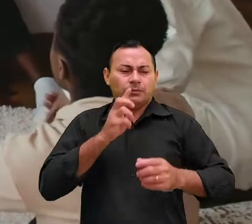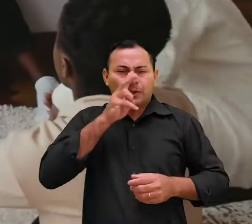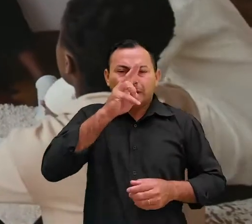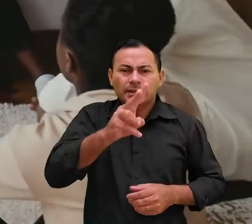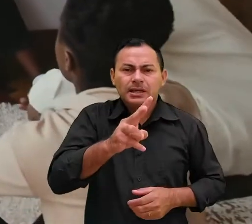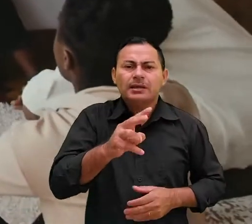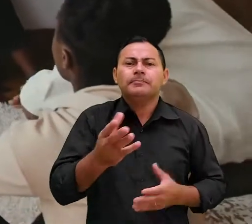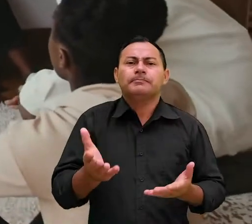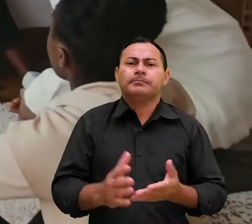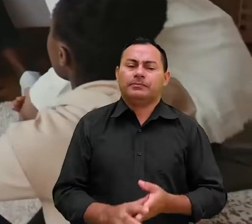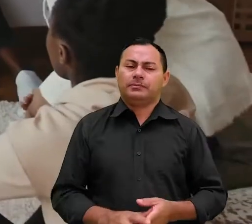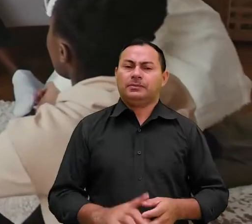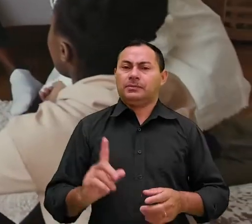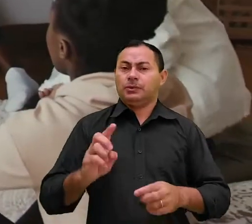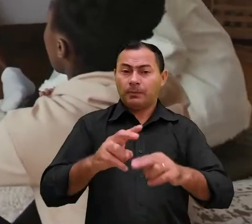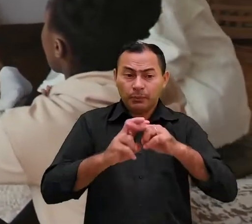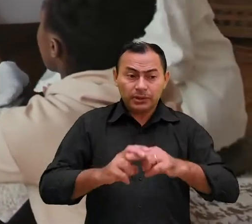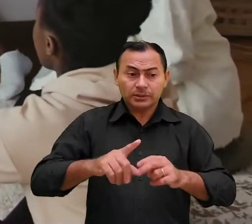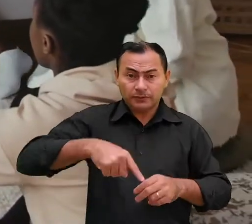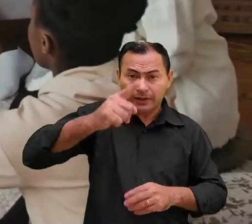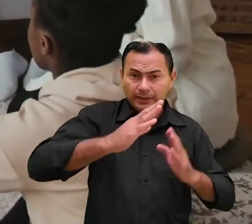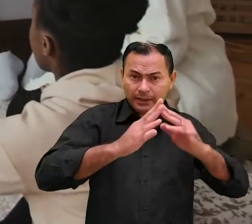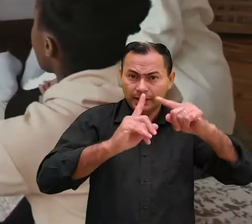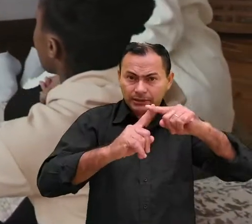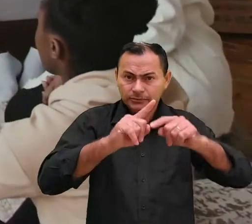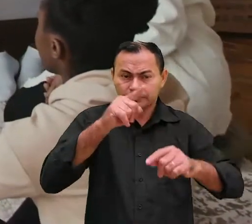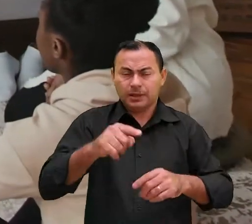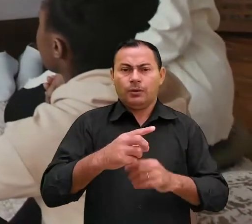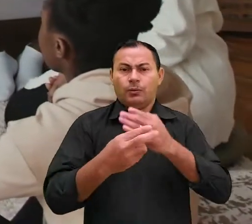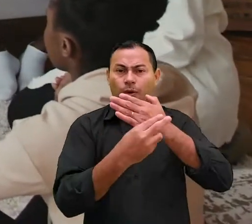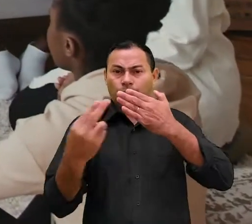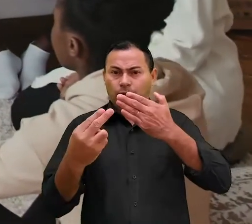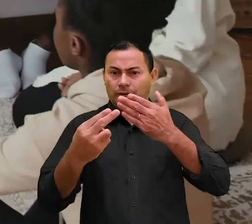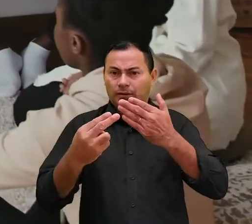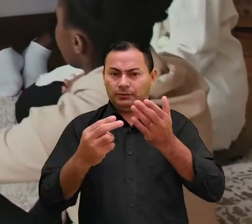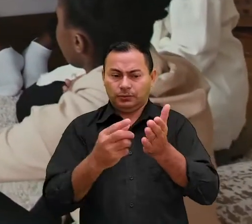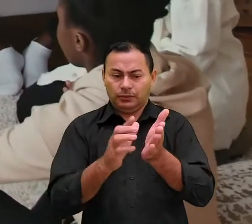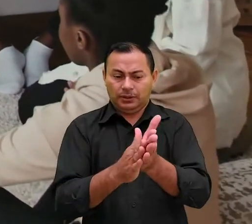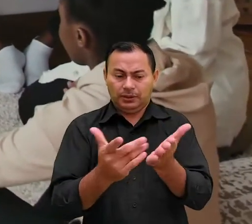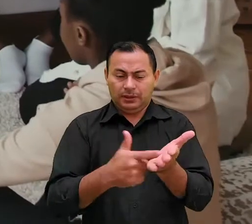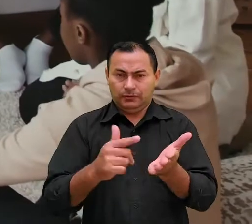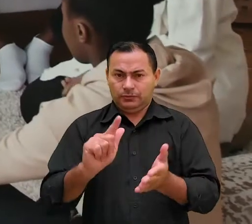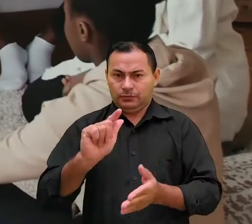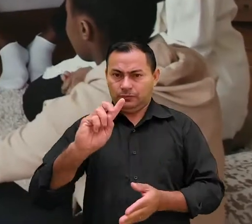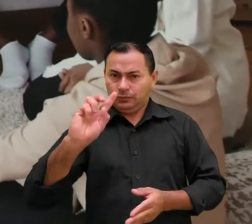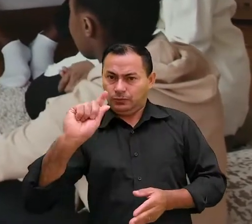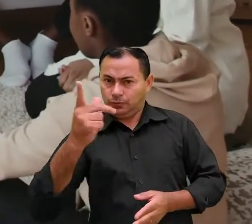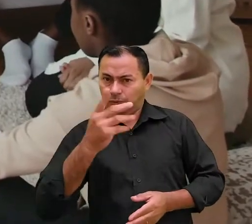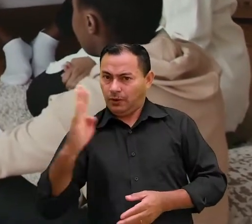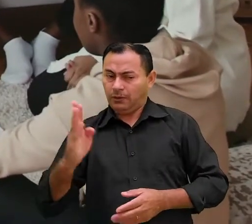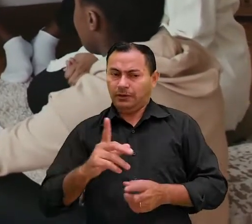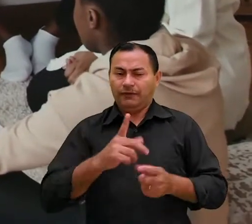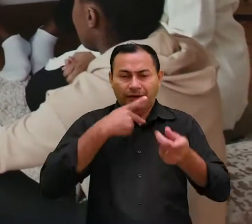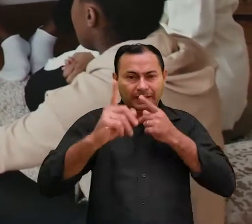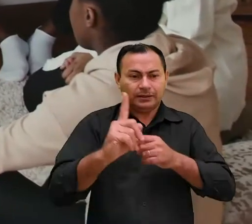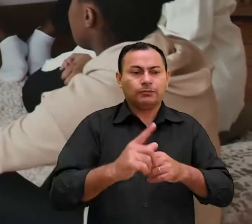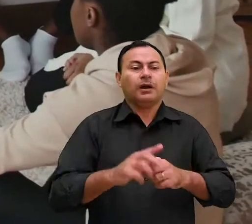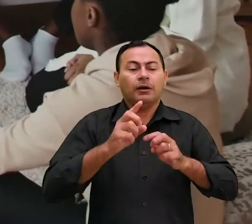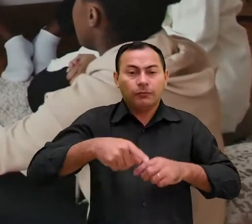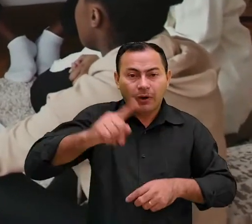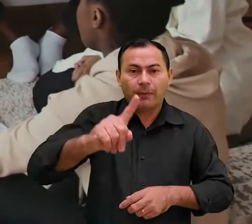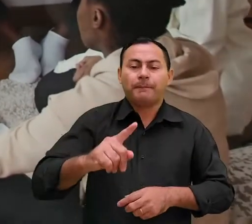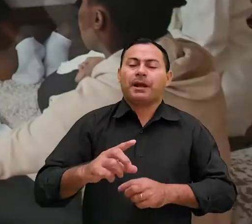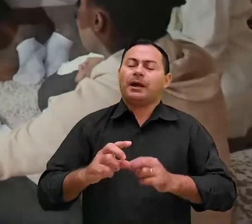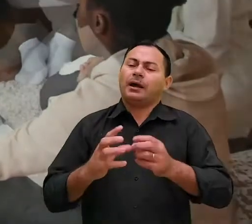reabastecer? Não é por isso que nós vamos à igreja? O autor diz que não. Vamos à igreja para considerarmos uns aos